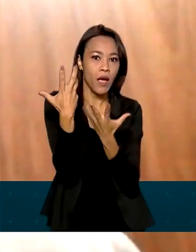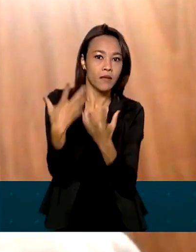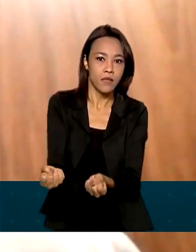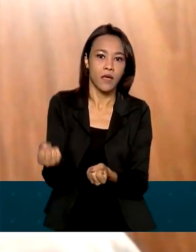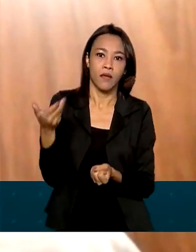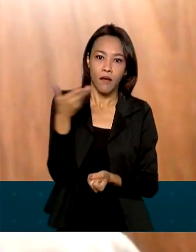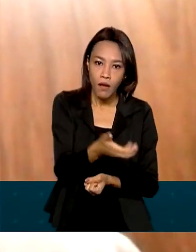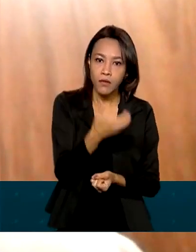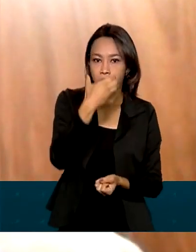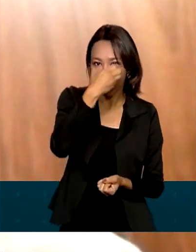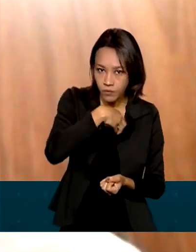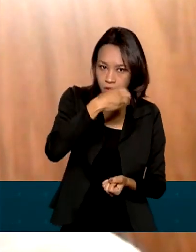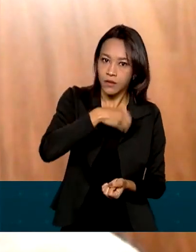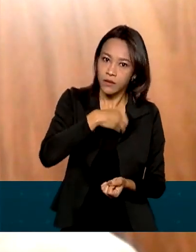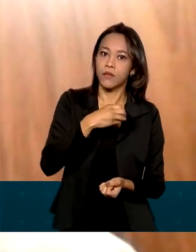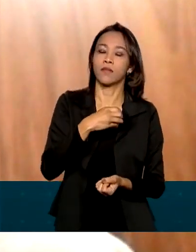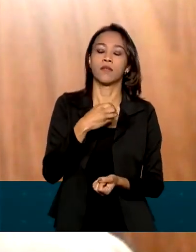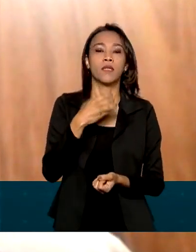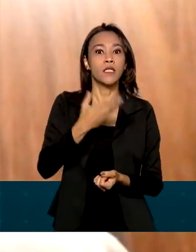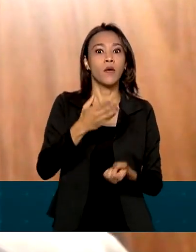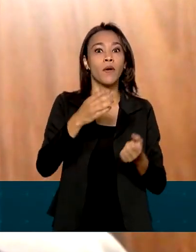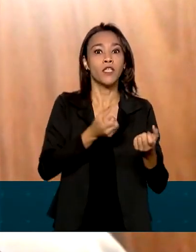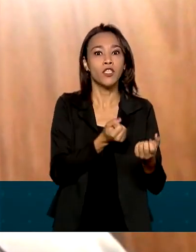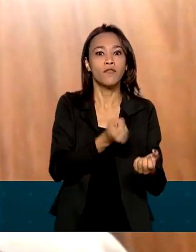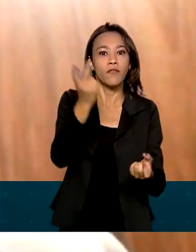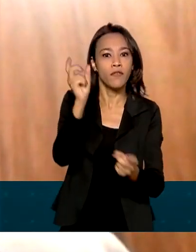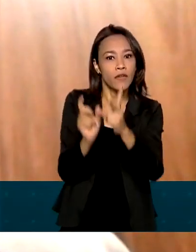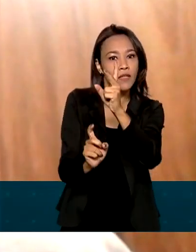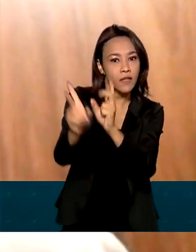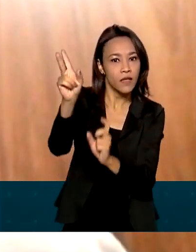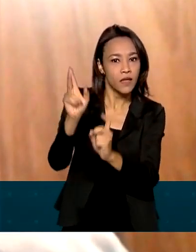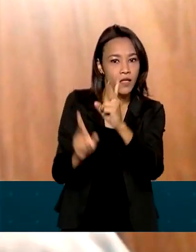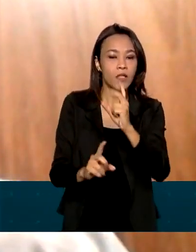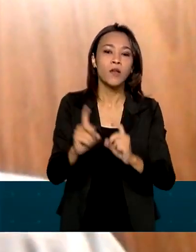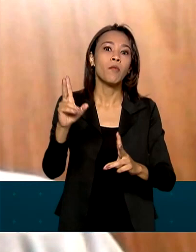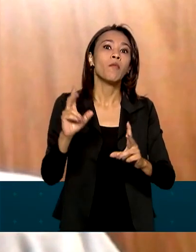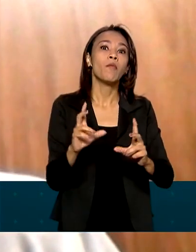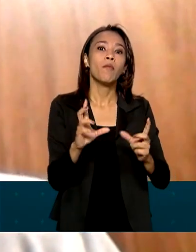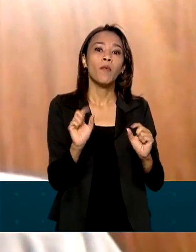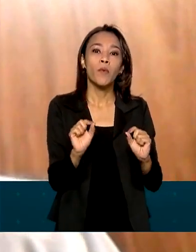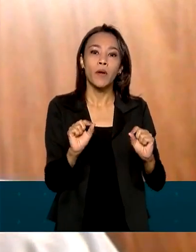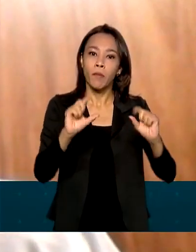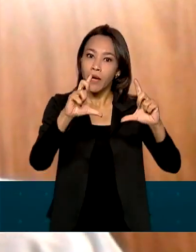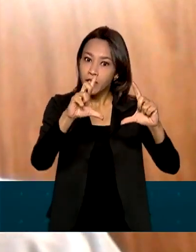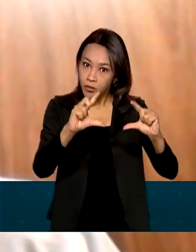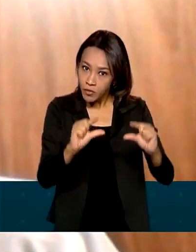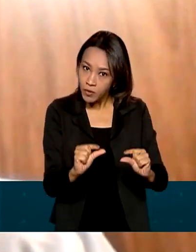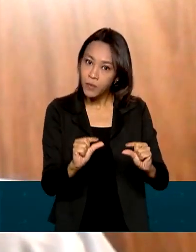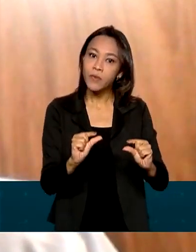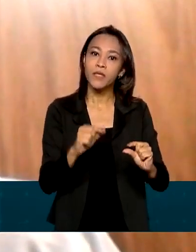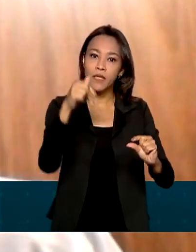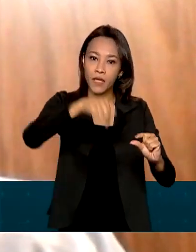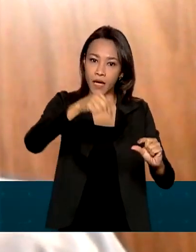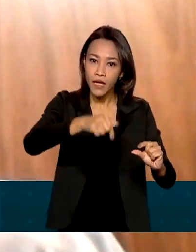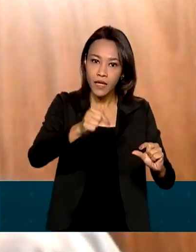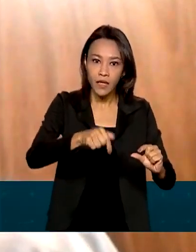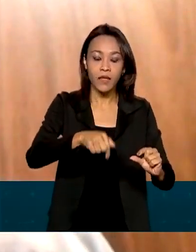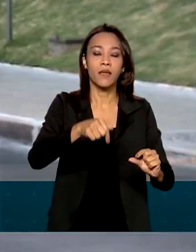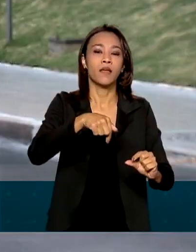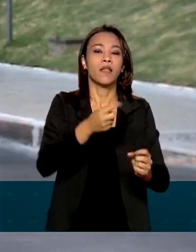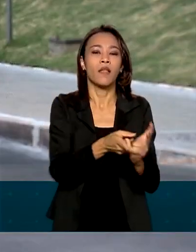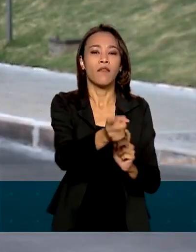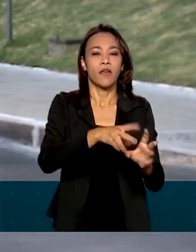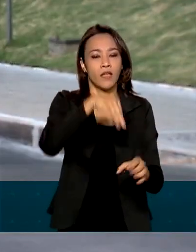então a oportunidade é a gente exportar para diminuir um pouco essa oferta no mercado interno, principalmente no primeiro